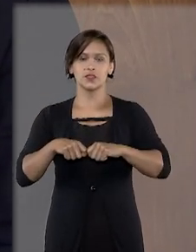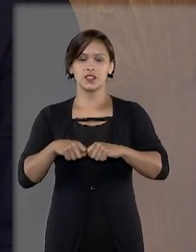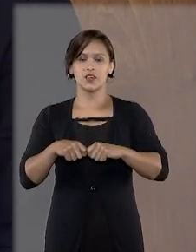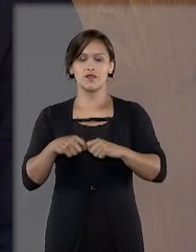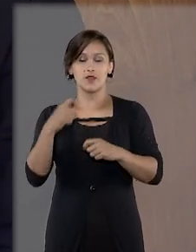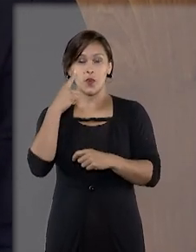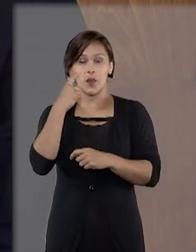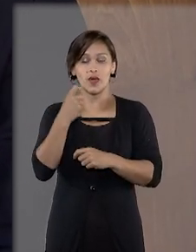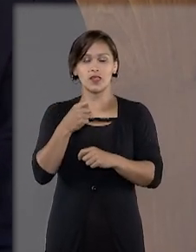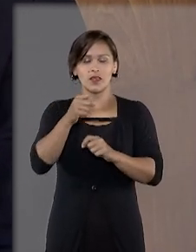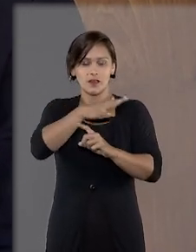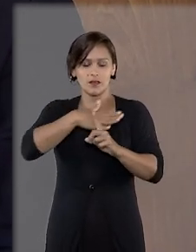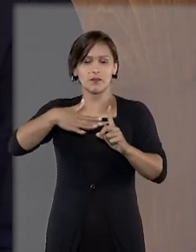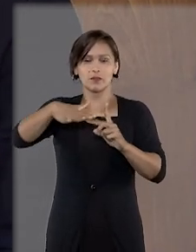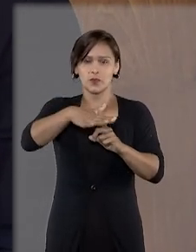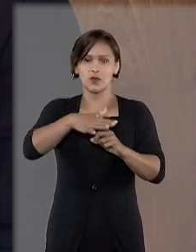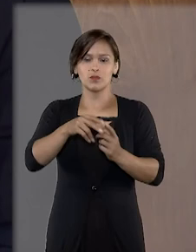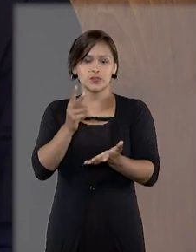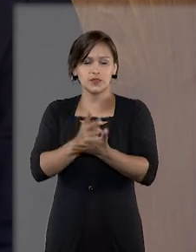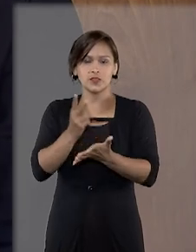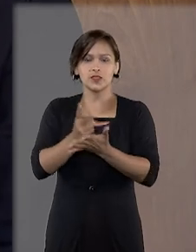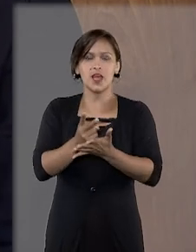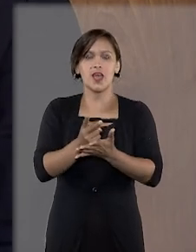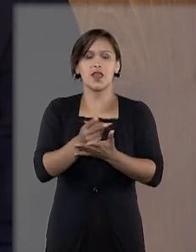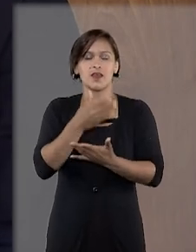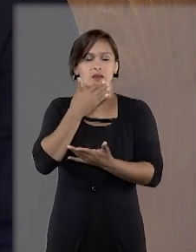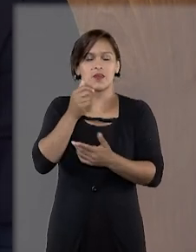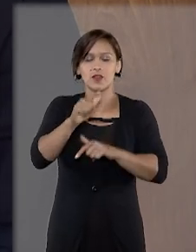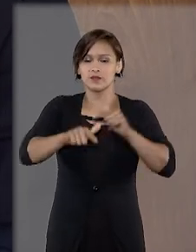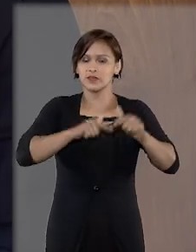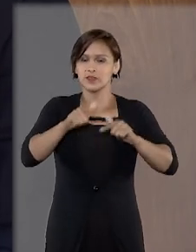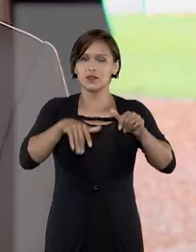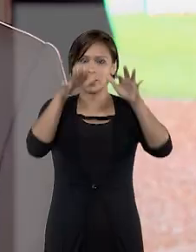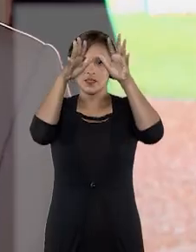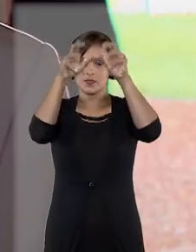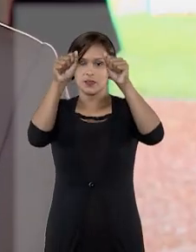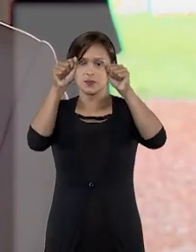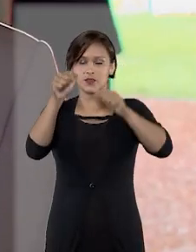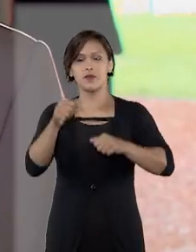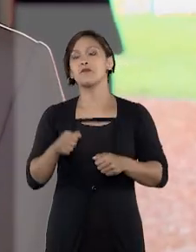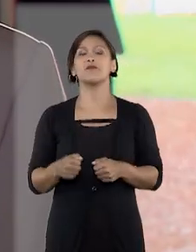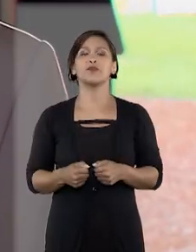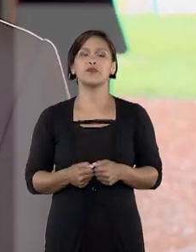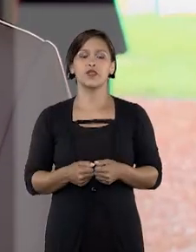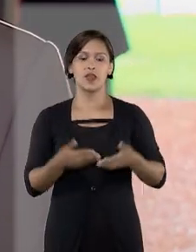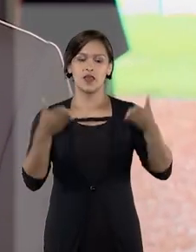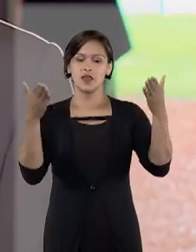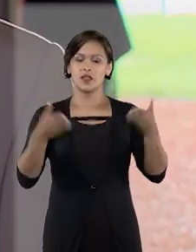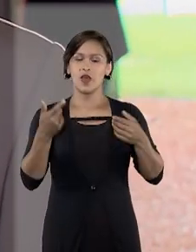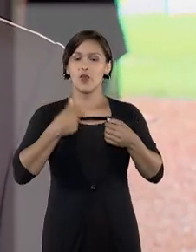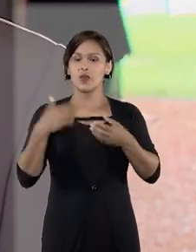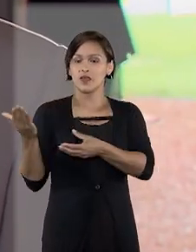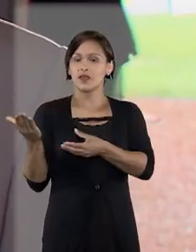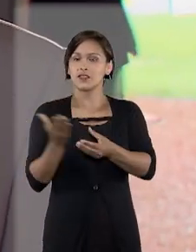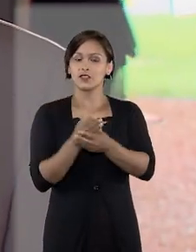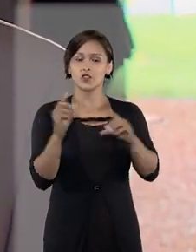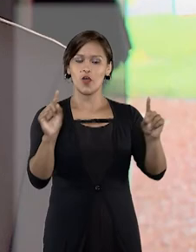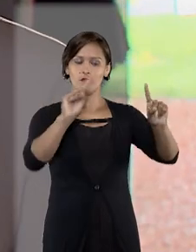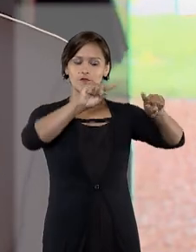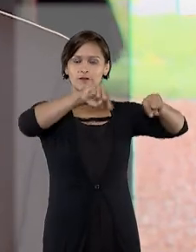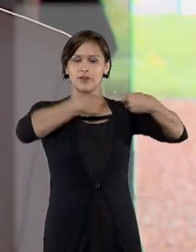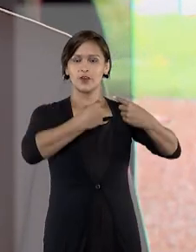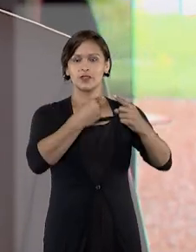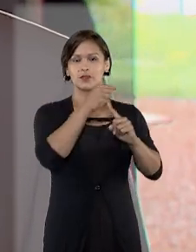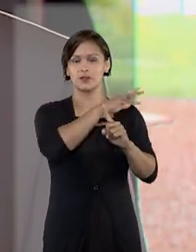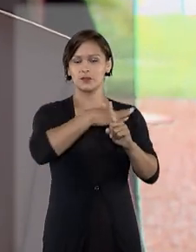público ser atendido e melhorar a dinâmica de trabalho do Tribunal. No momento em que ele, as ações dele se voltam para o